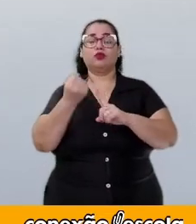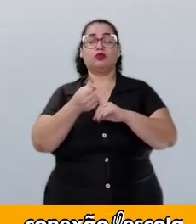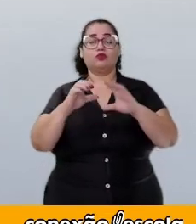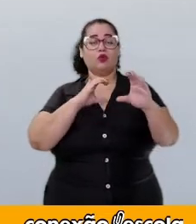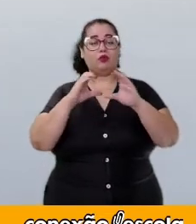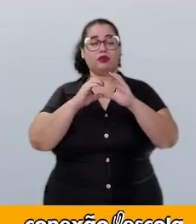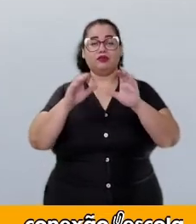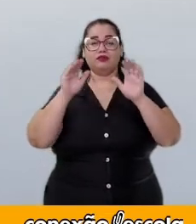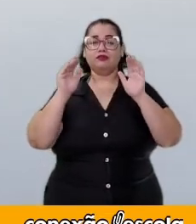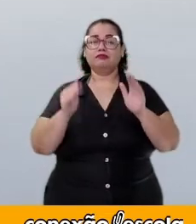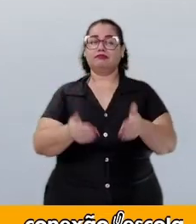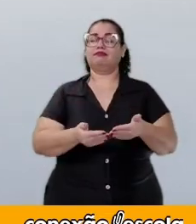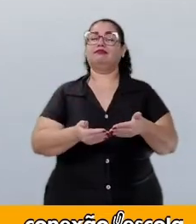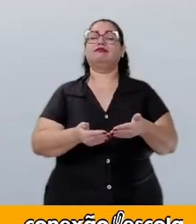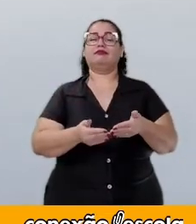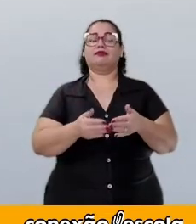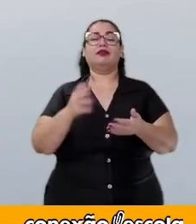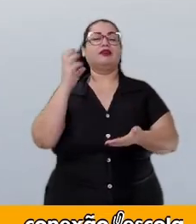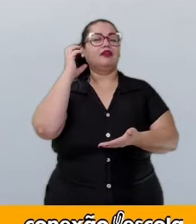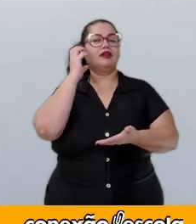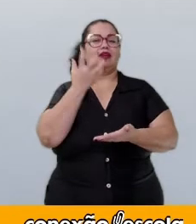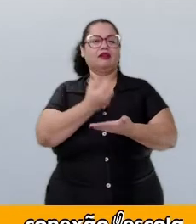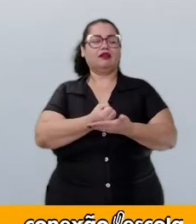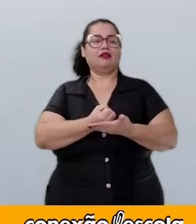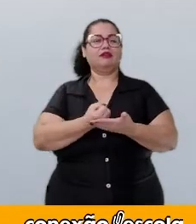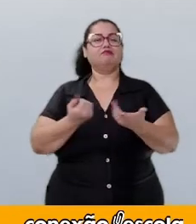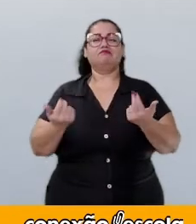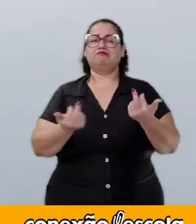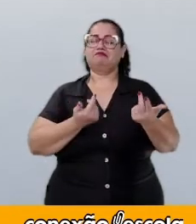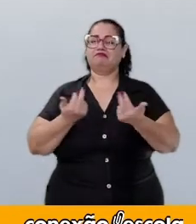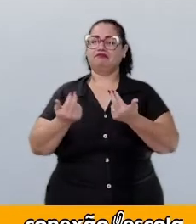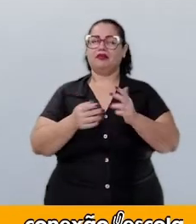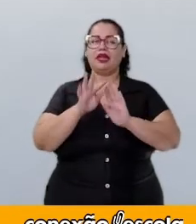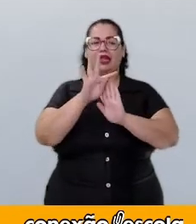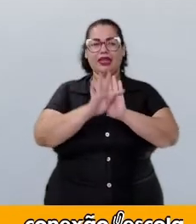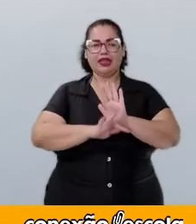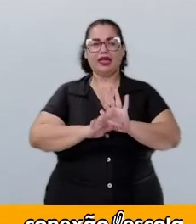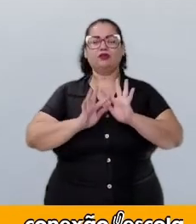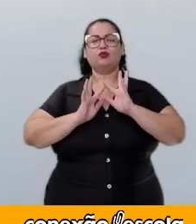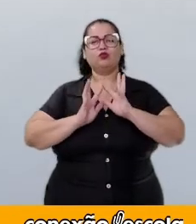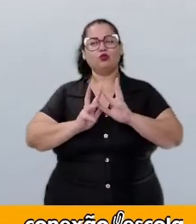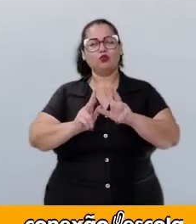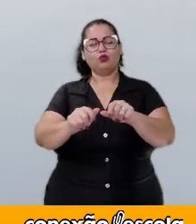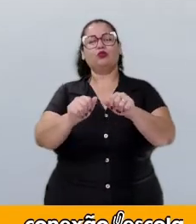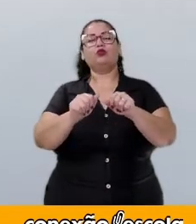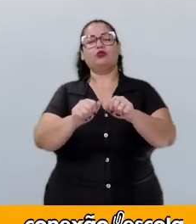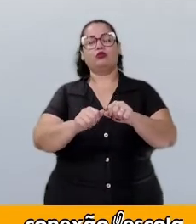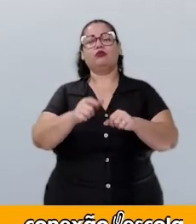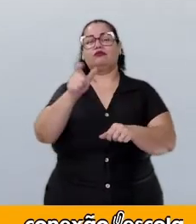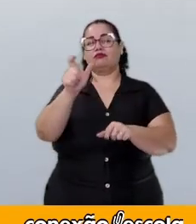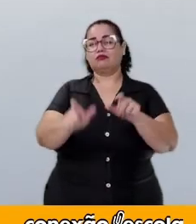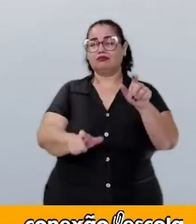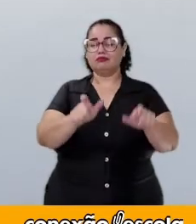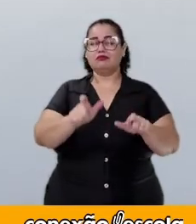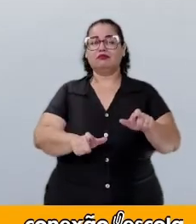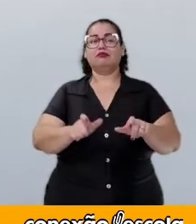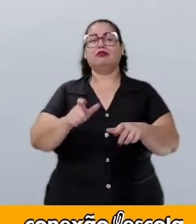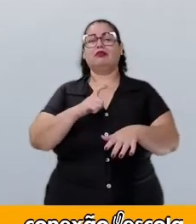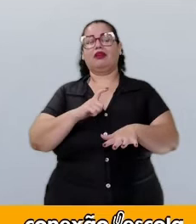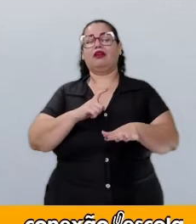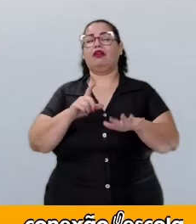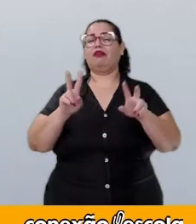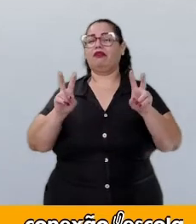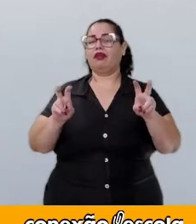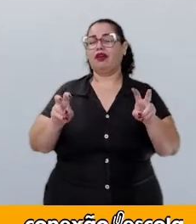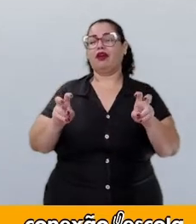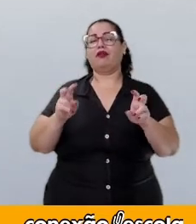específica. Então, o podcast não é diferente. Todo texto é produzido por um sujeito acerca de um